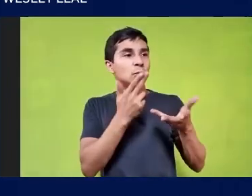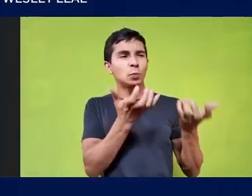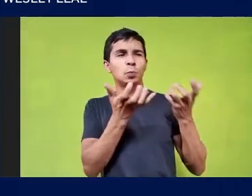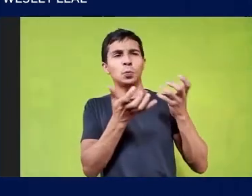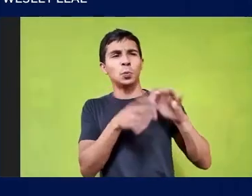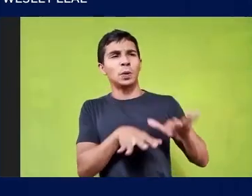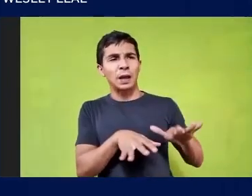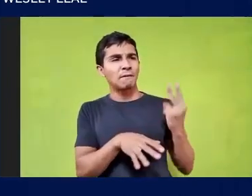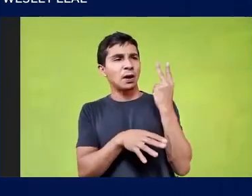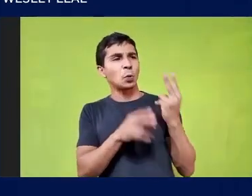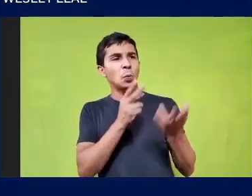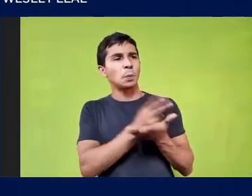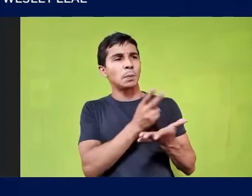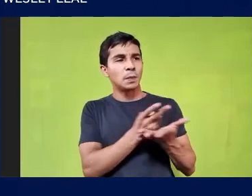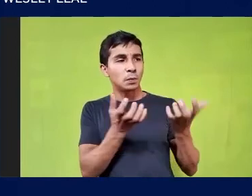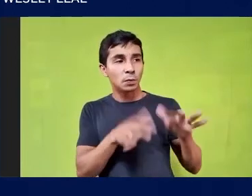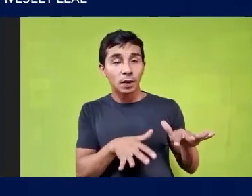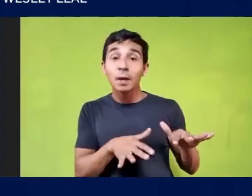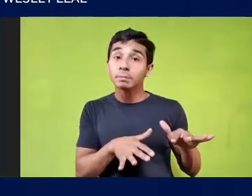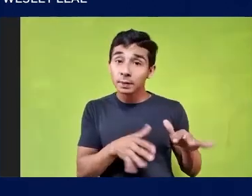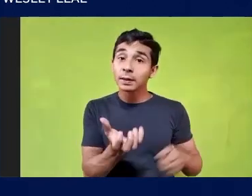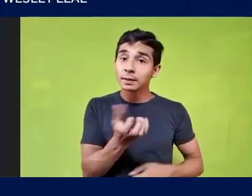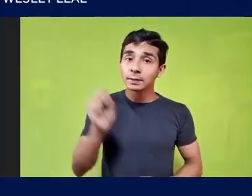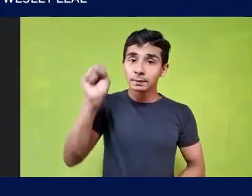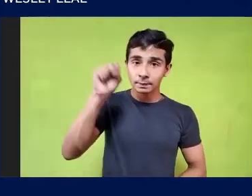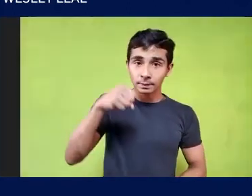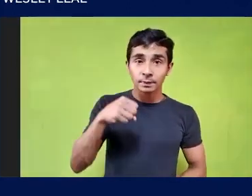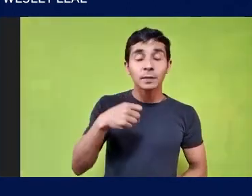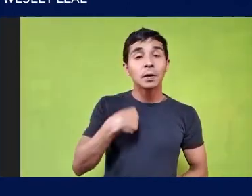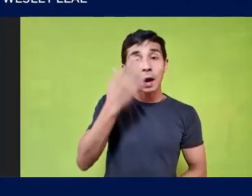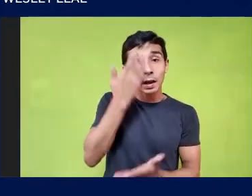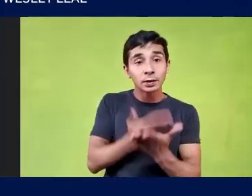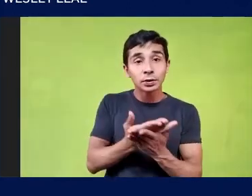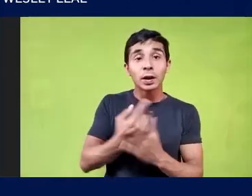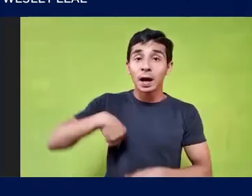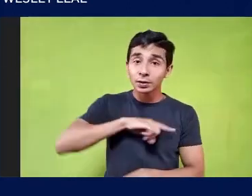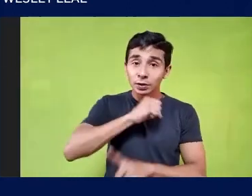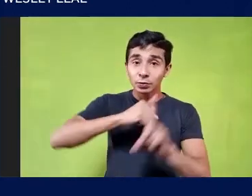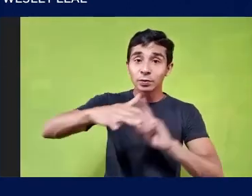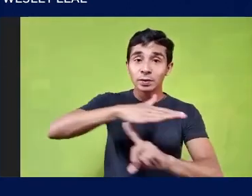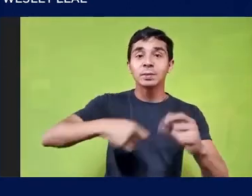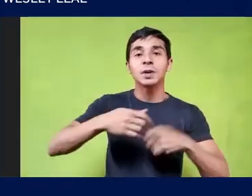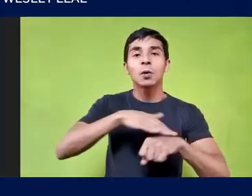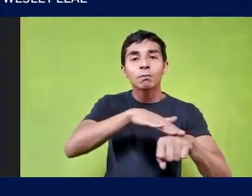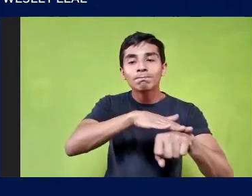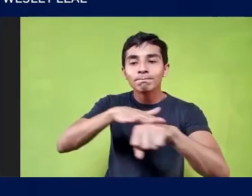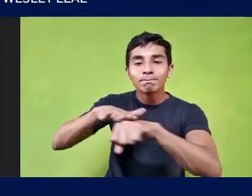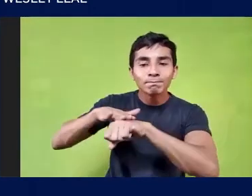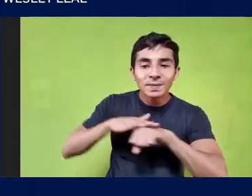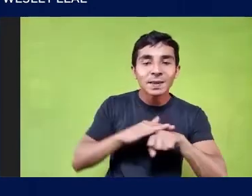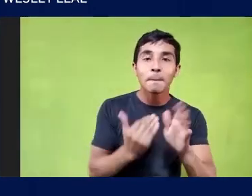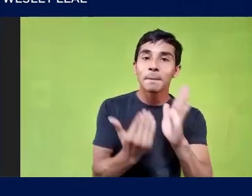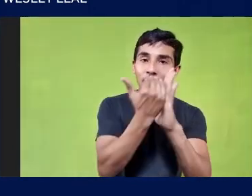E, portanto No meu ponto de vista No exercício da civilidade Teríamos que conversar Mais sobre isso Teríamos que saber E aí É o